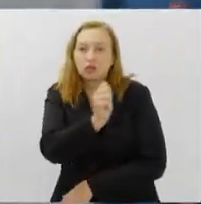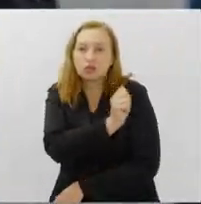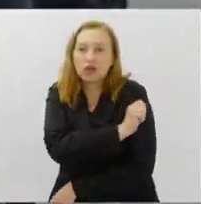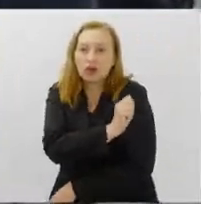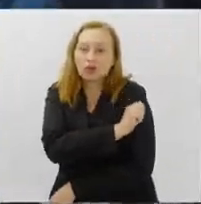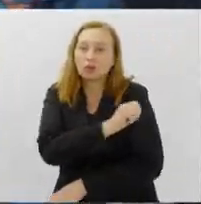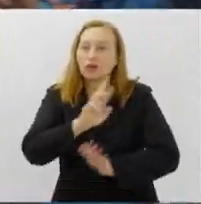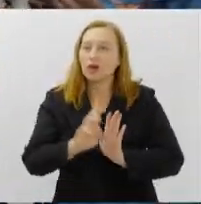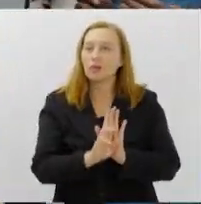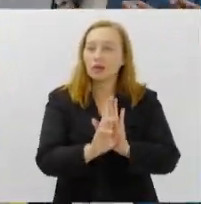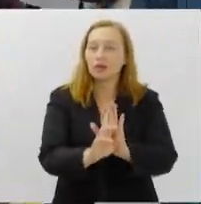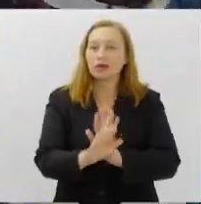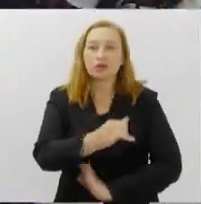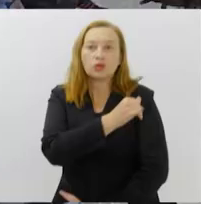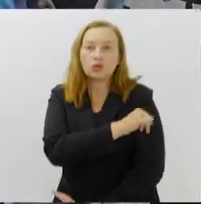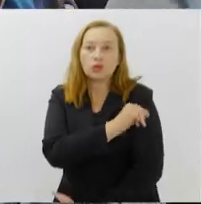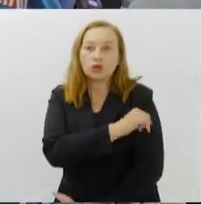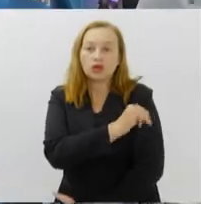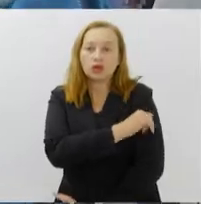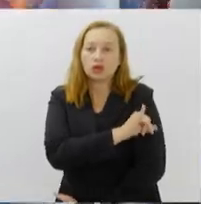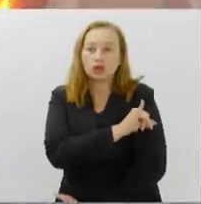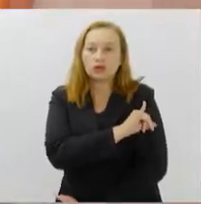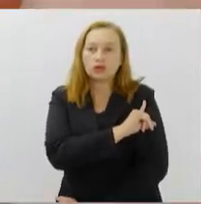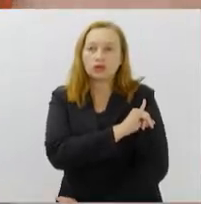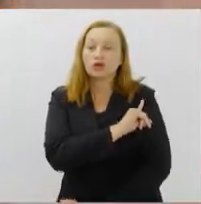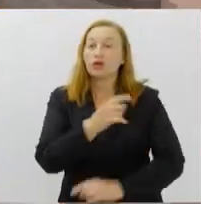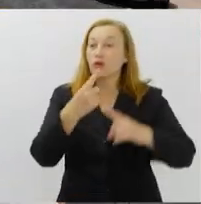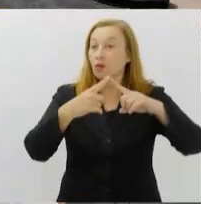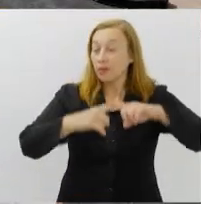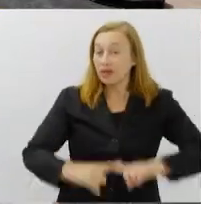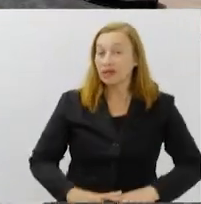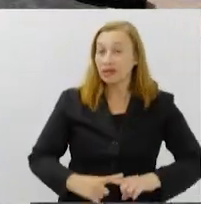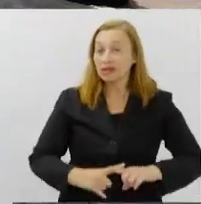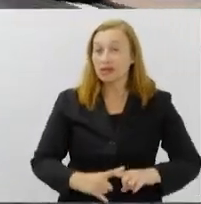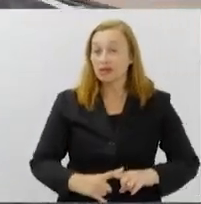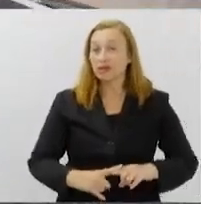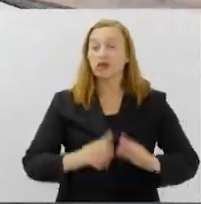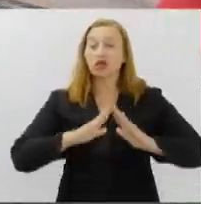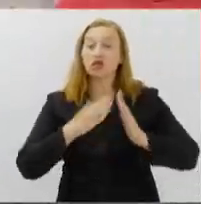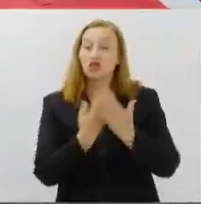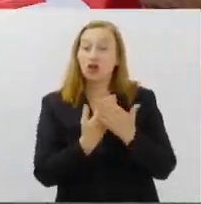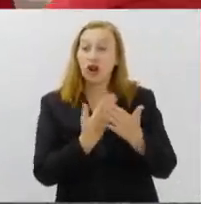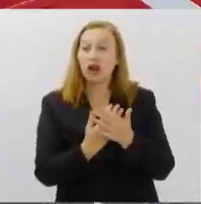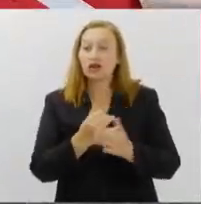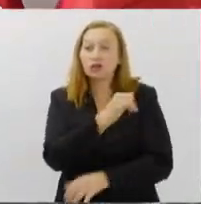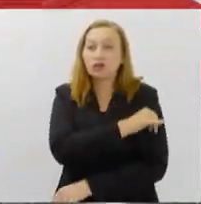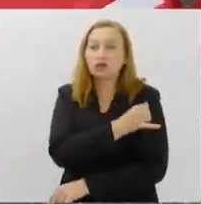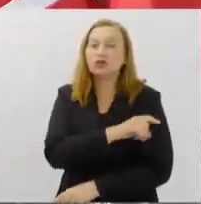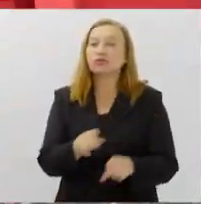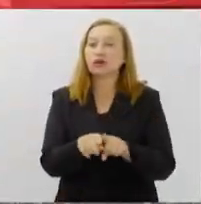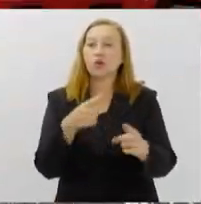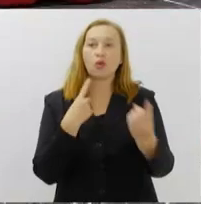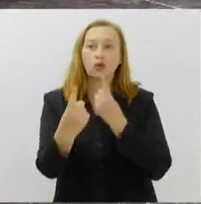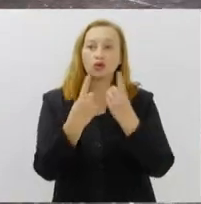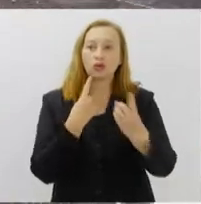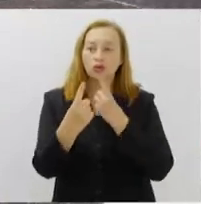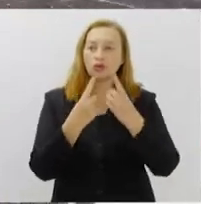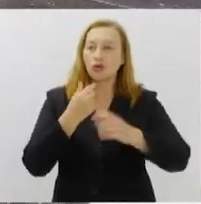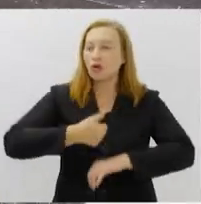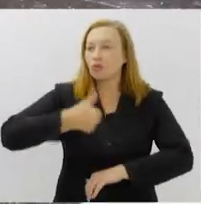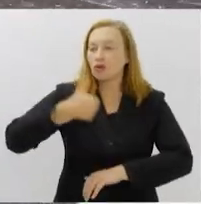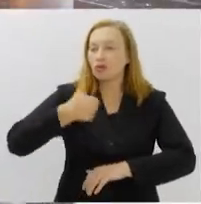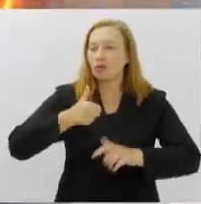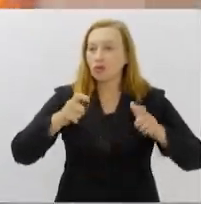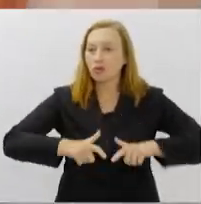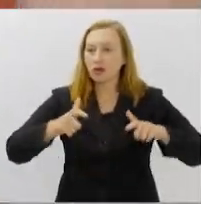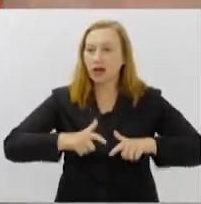representam o Rio nos Jogos Escolares Brasileiros. Rodovia Presidente Dutra ganha primeiro ponto de parada e descanso para